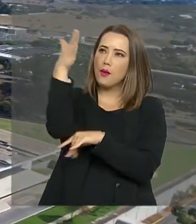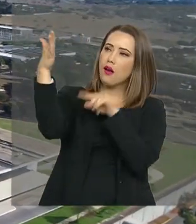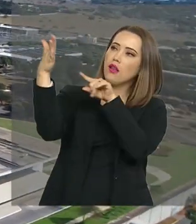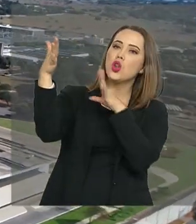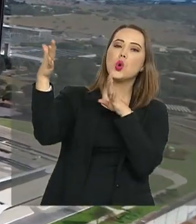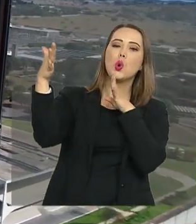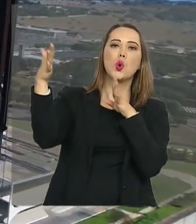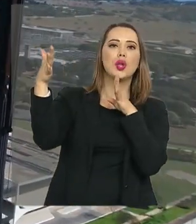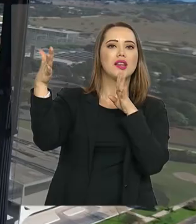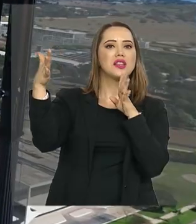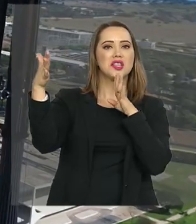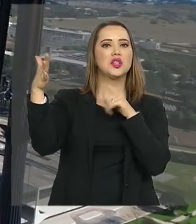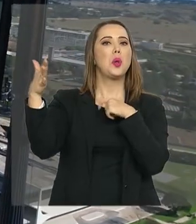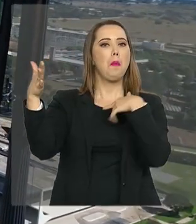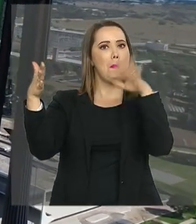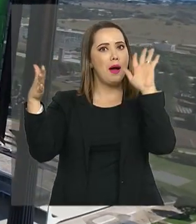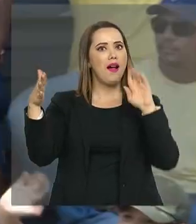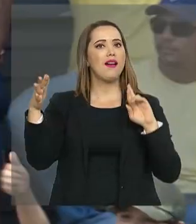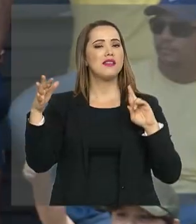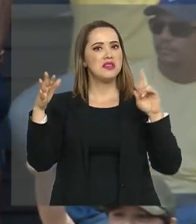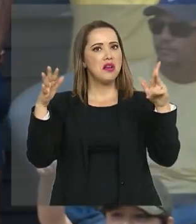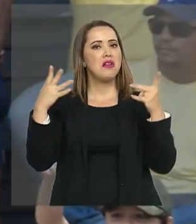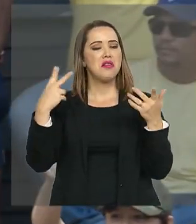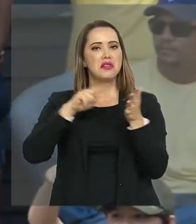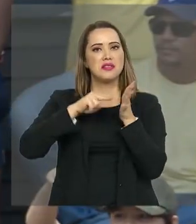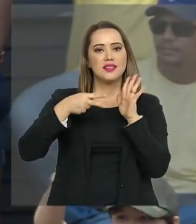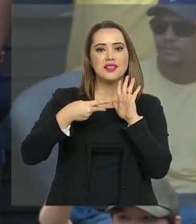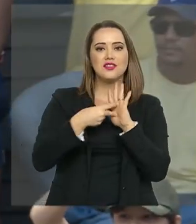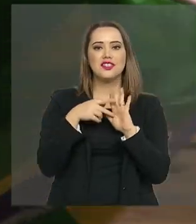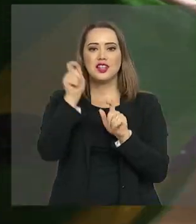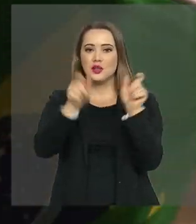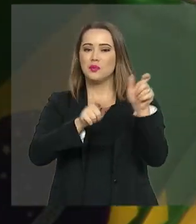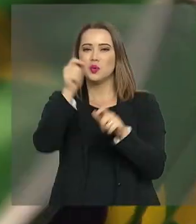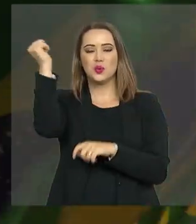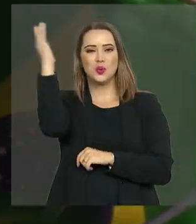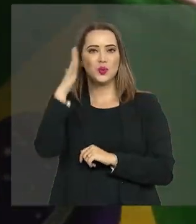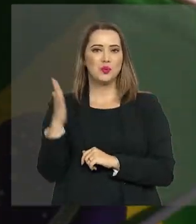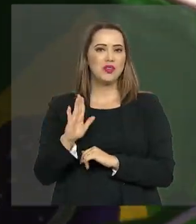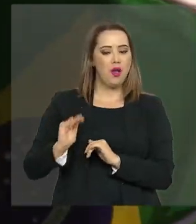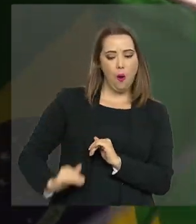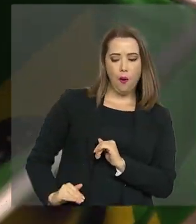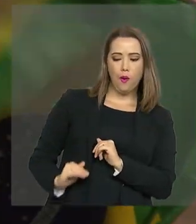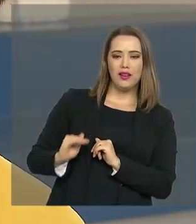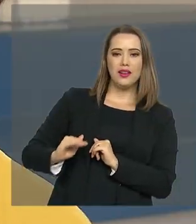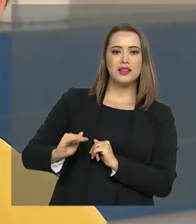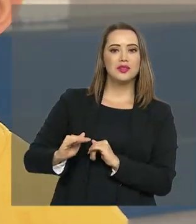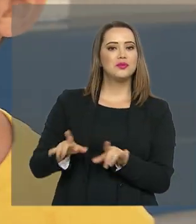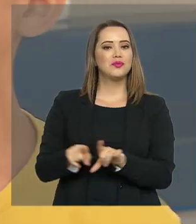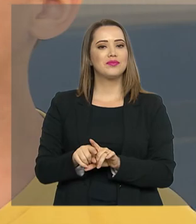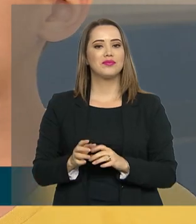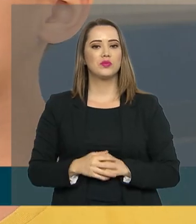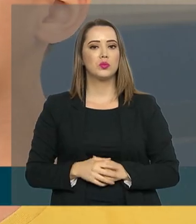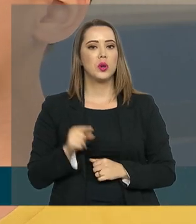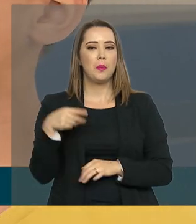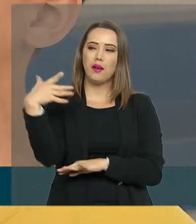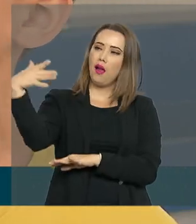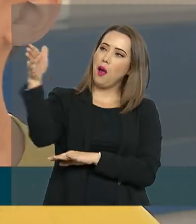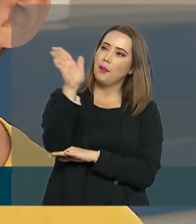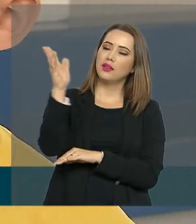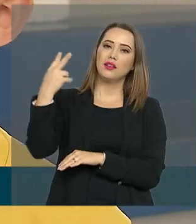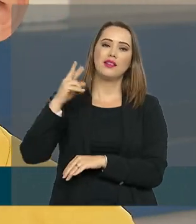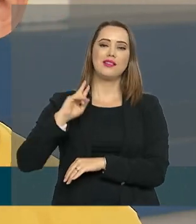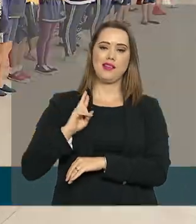conhecido e tenha maior representatividade entre os brasileiros, já desde muito cedo. Porque ela é a bandeira que